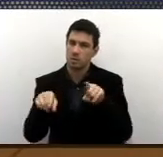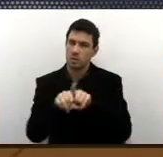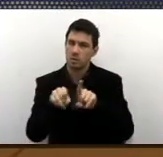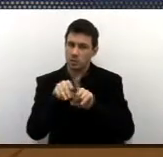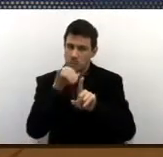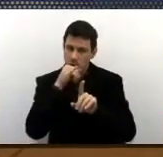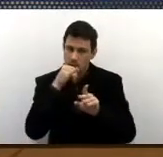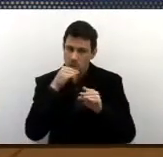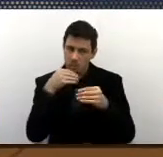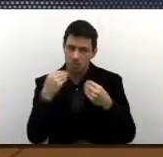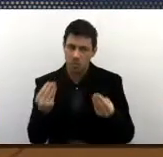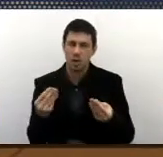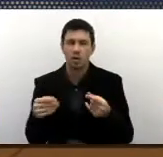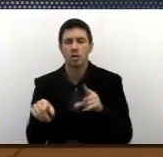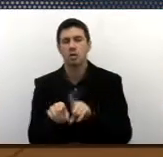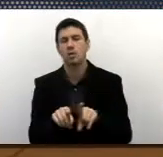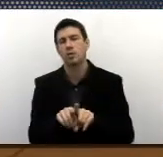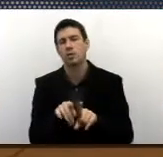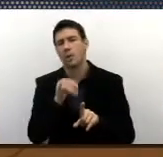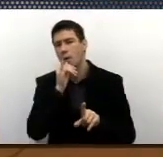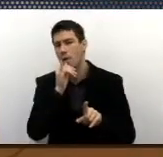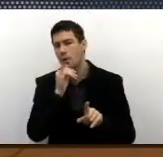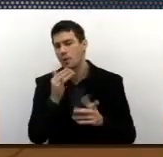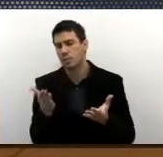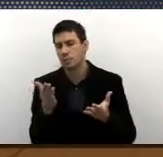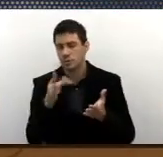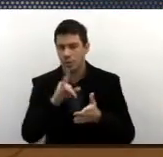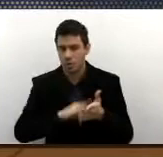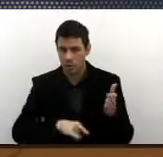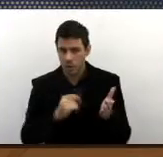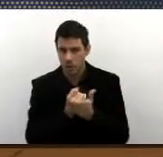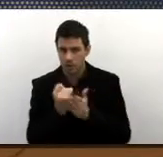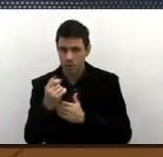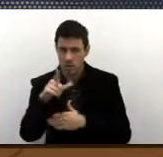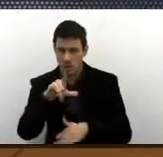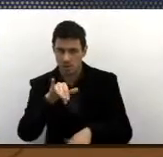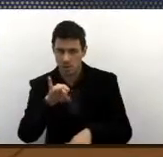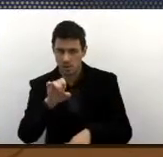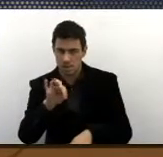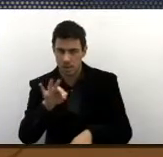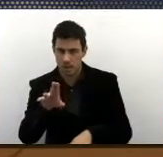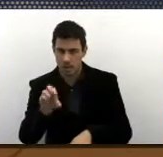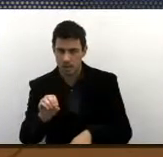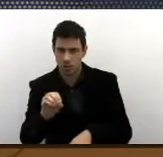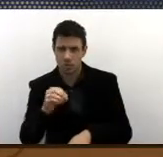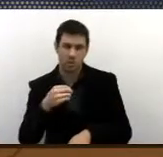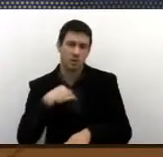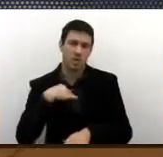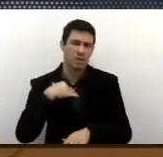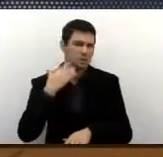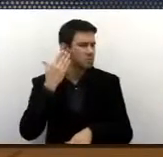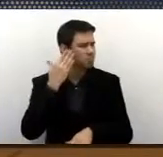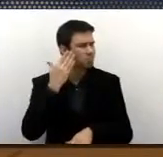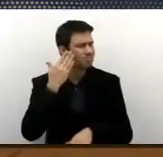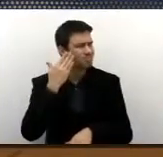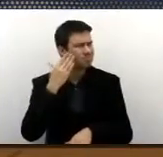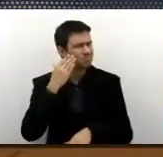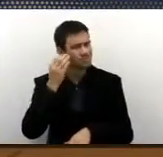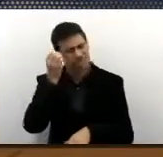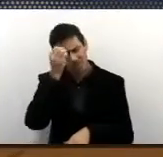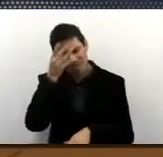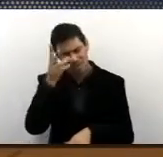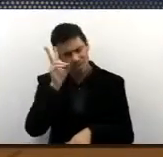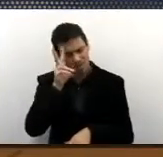de reais anuais, são contratos licitados, se eu não me engano, se não me foge a memória,